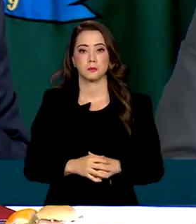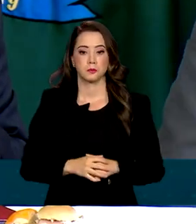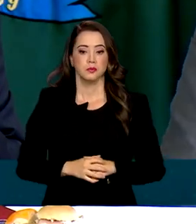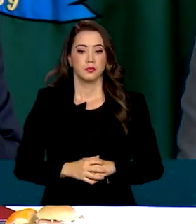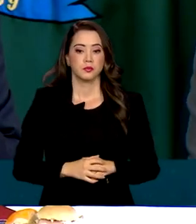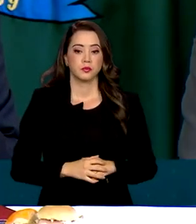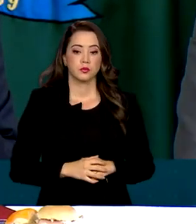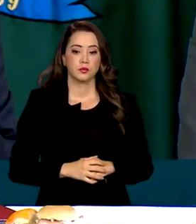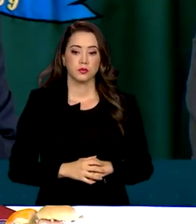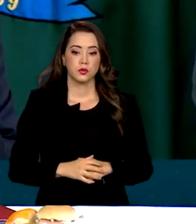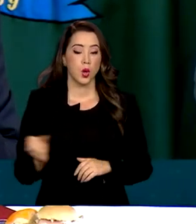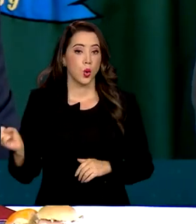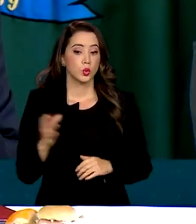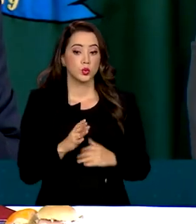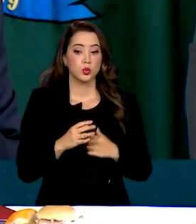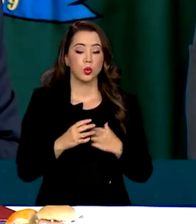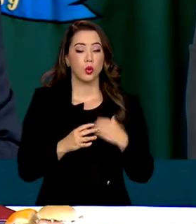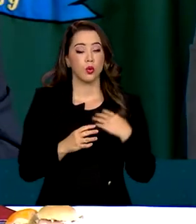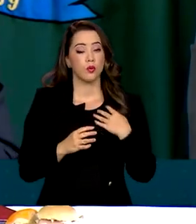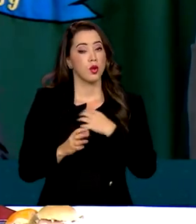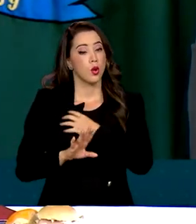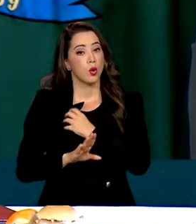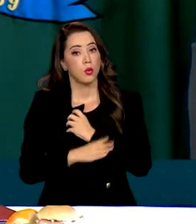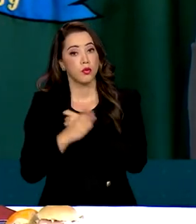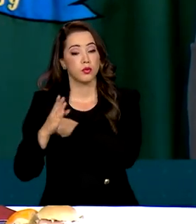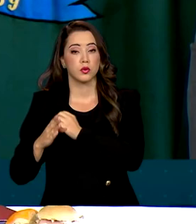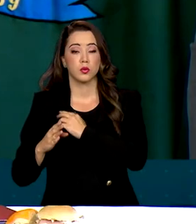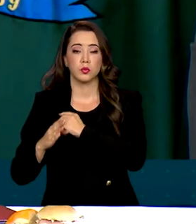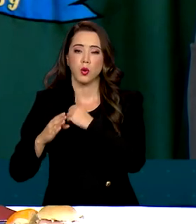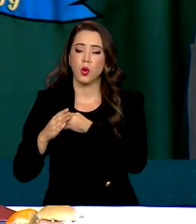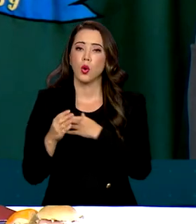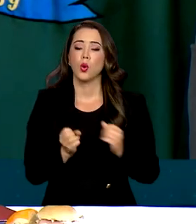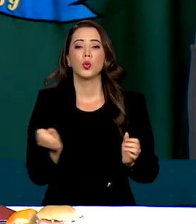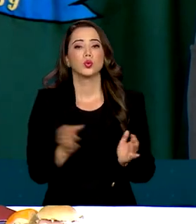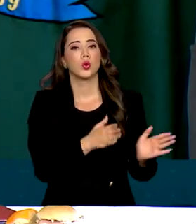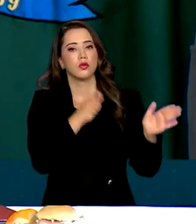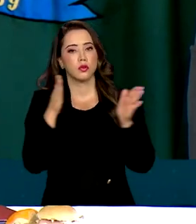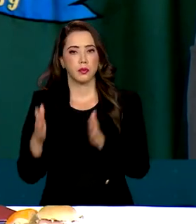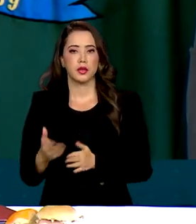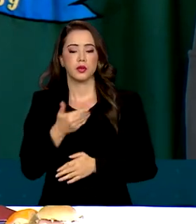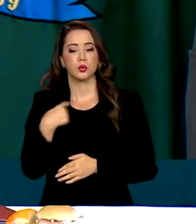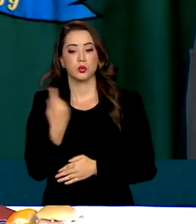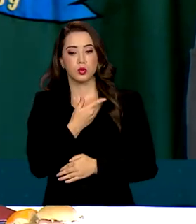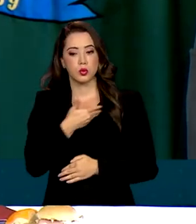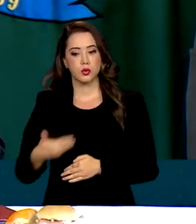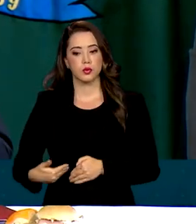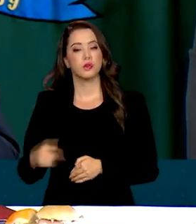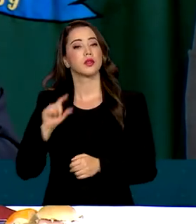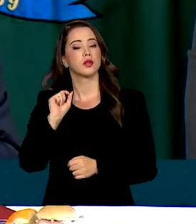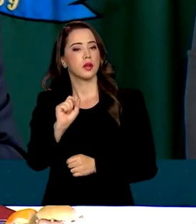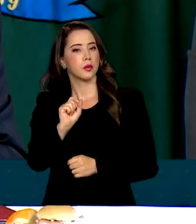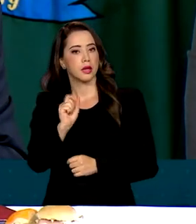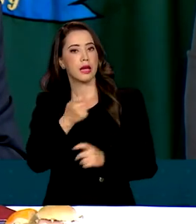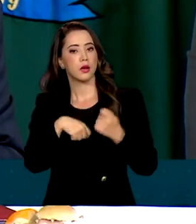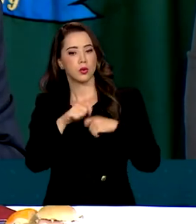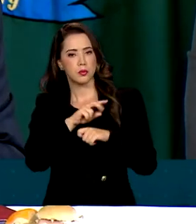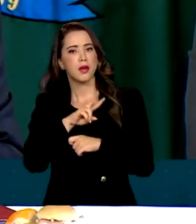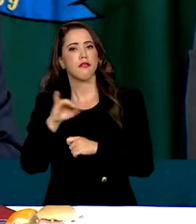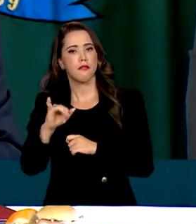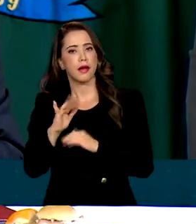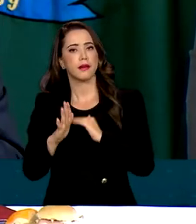uma outra fase do nosso governo, que é fazer a economia voltar a crescer.